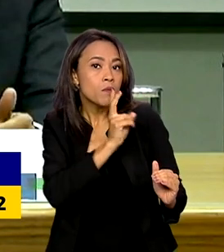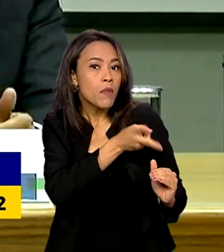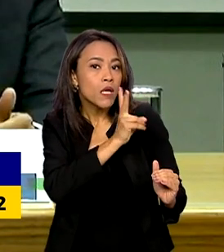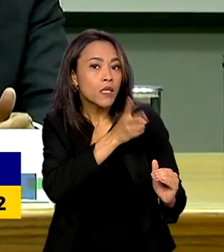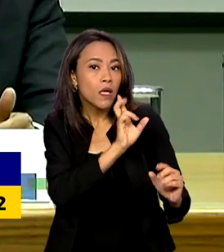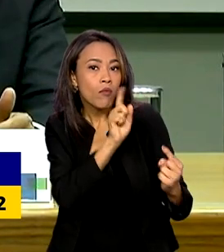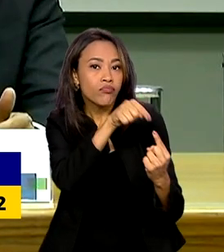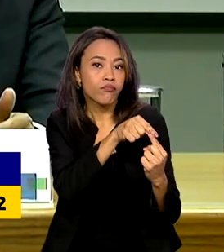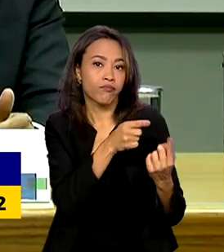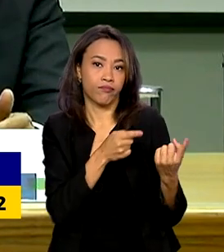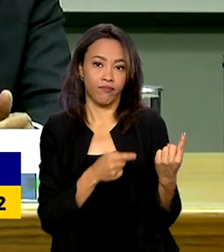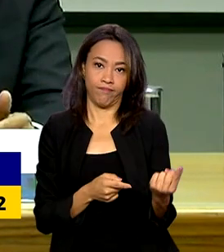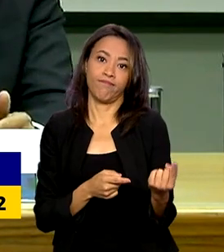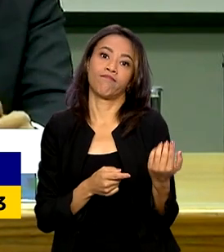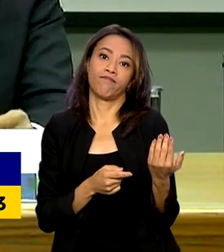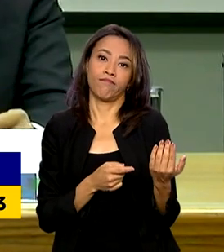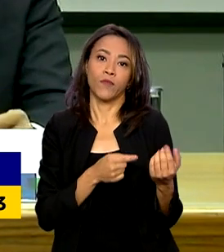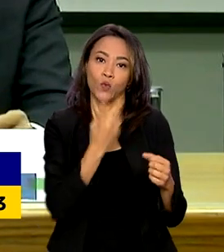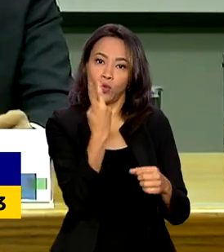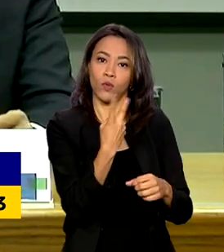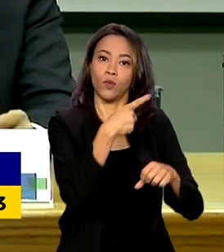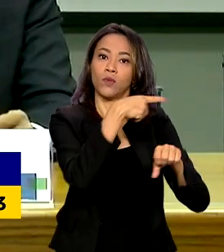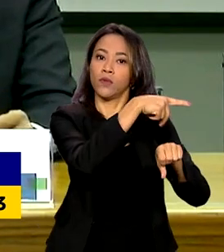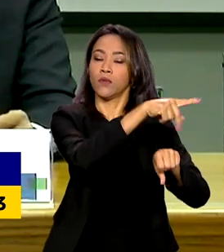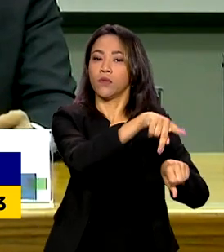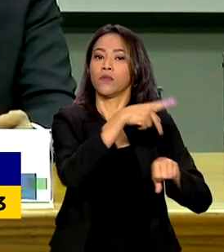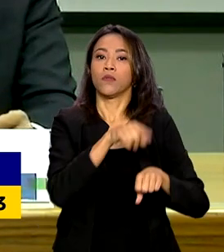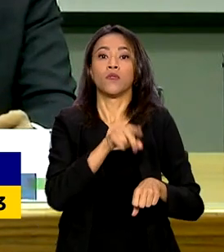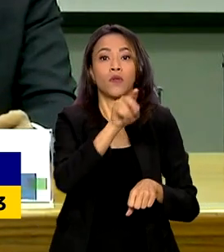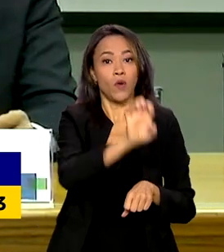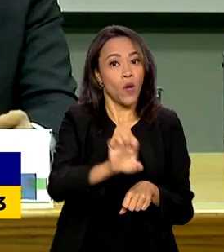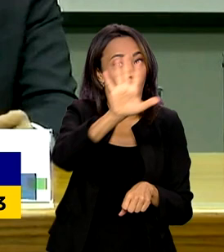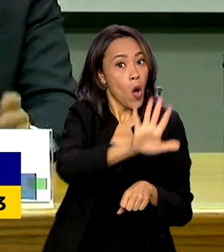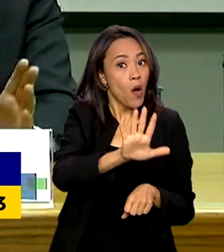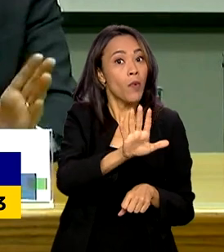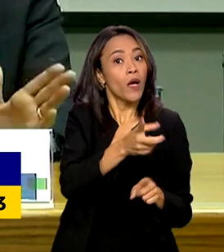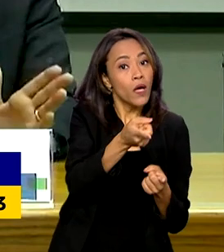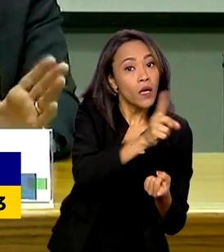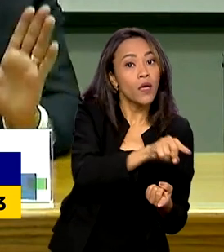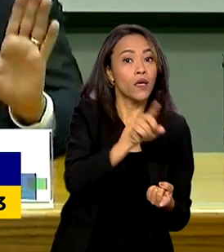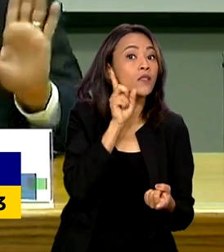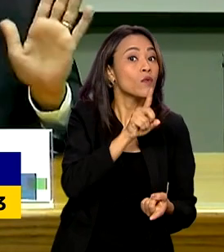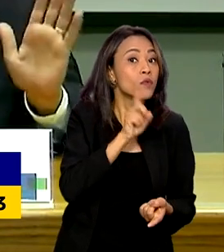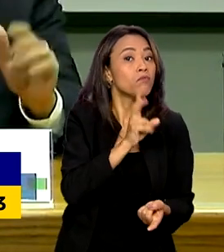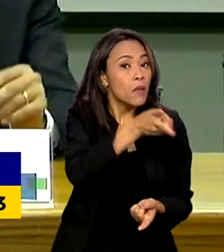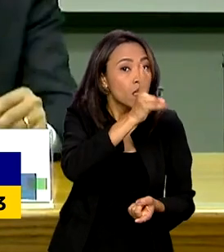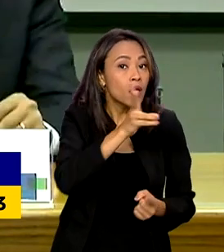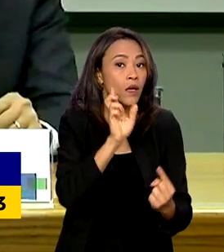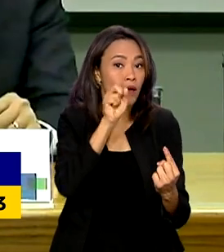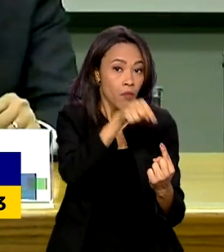da União Europeia. E isso é